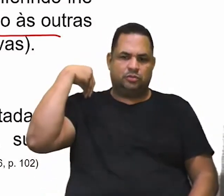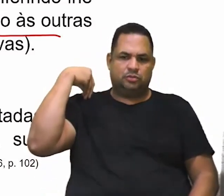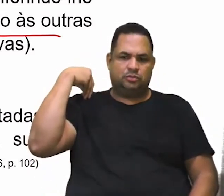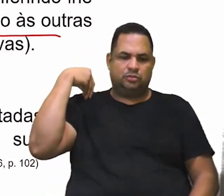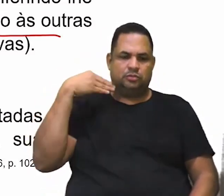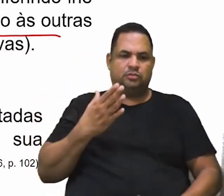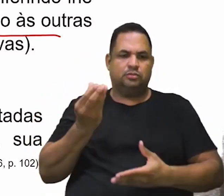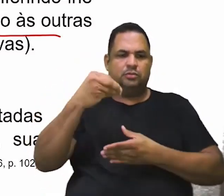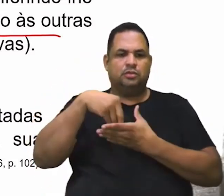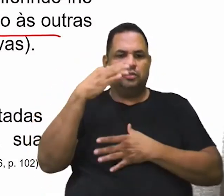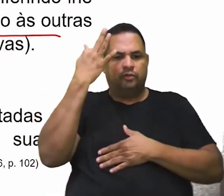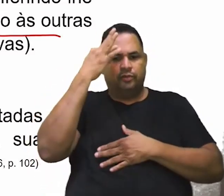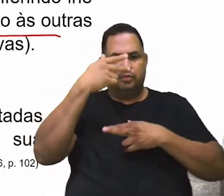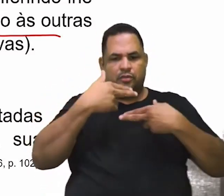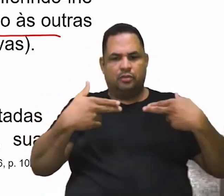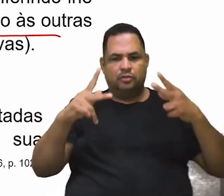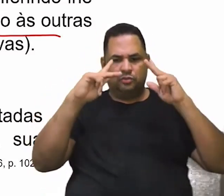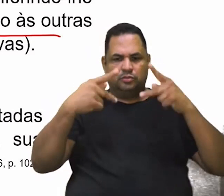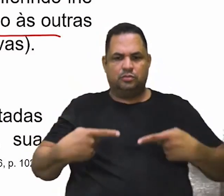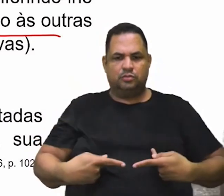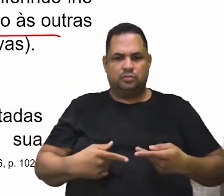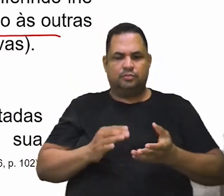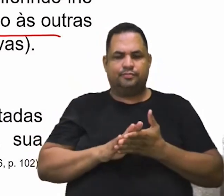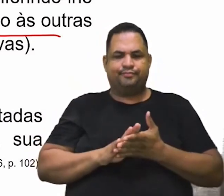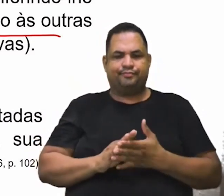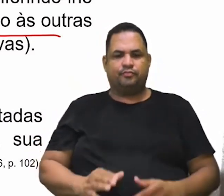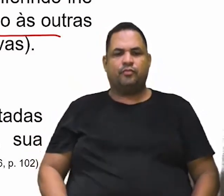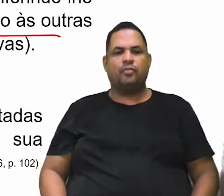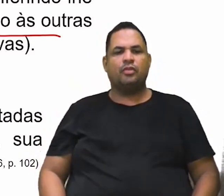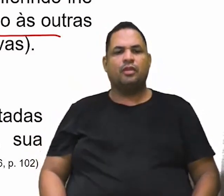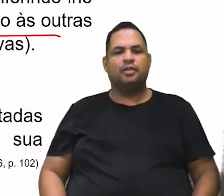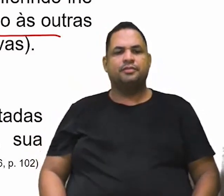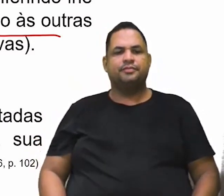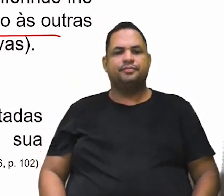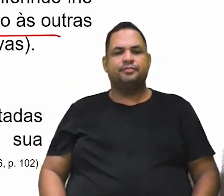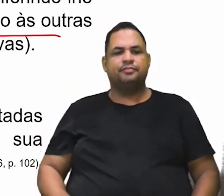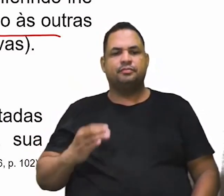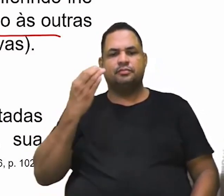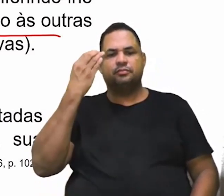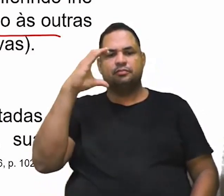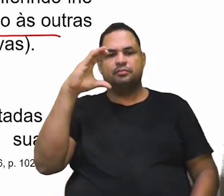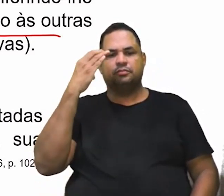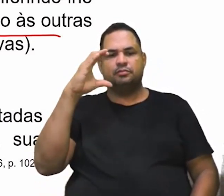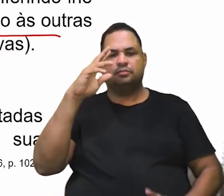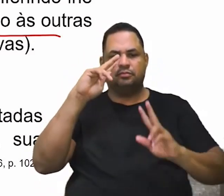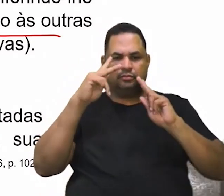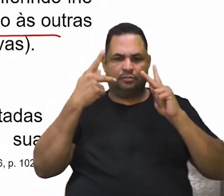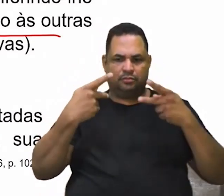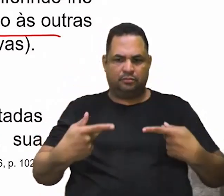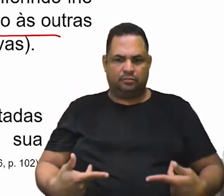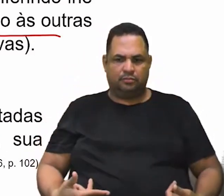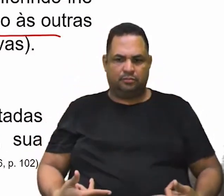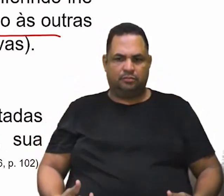na filosofia das coisas humanas, suponho que sejam ciências humanas,